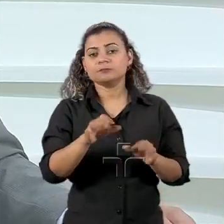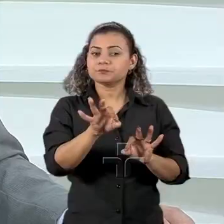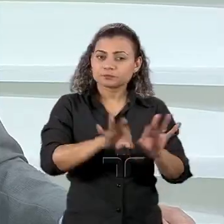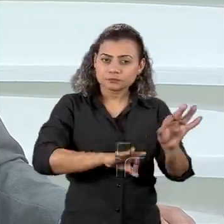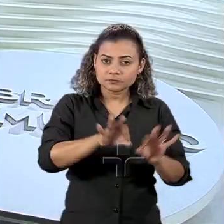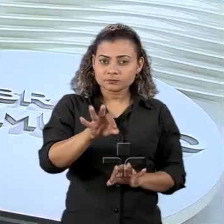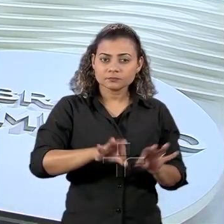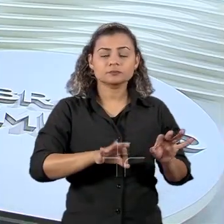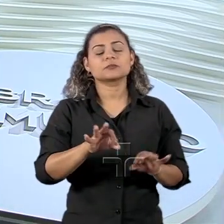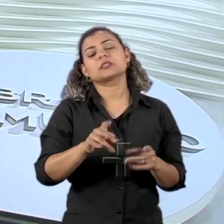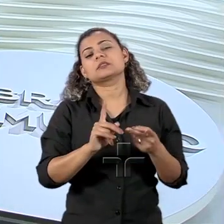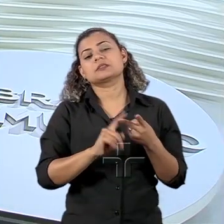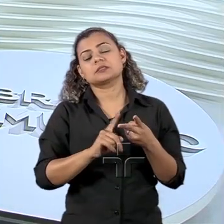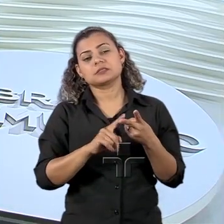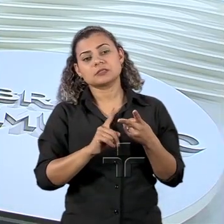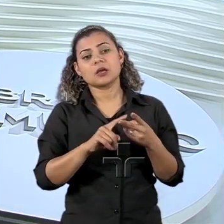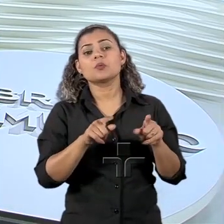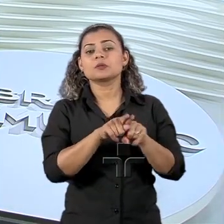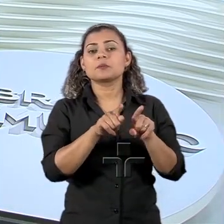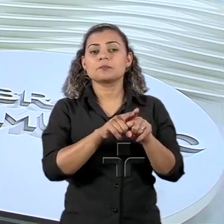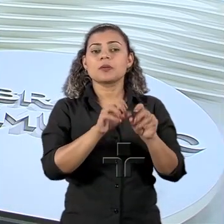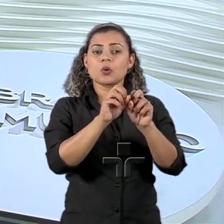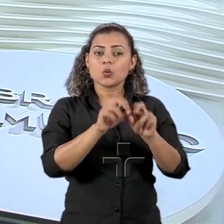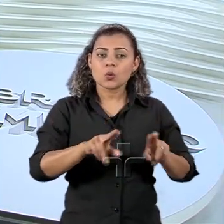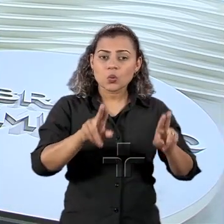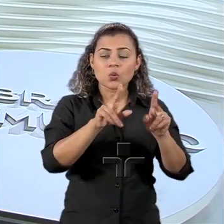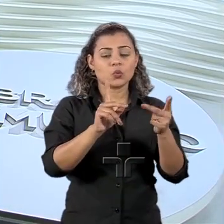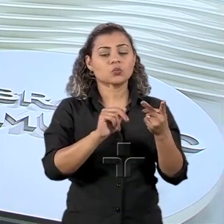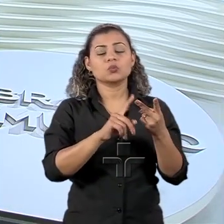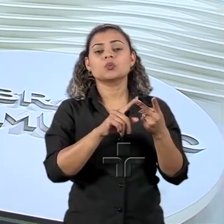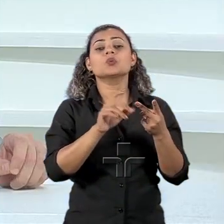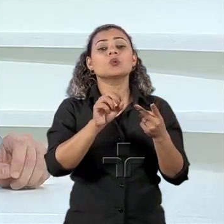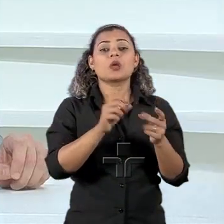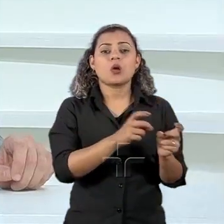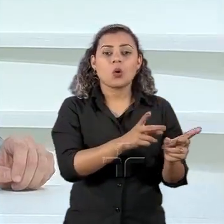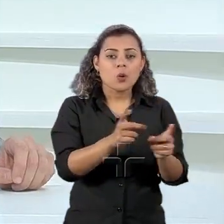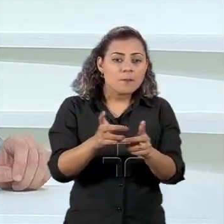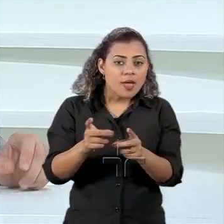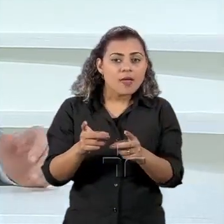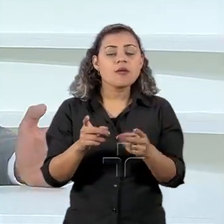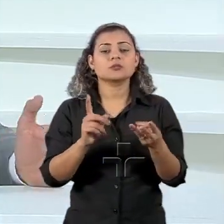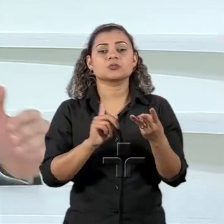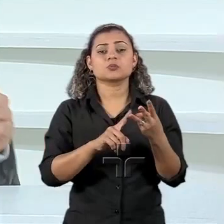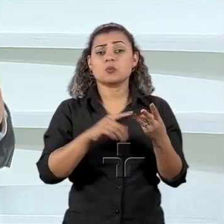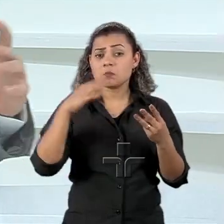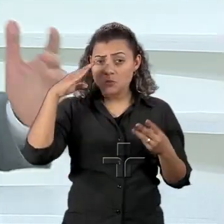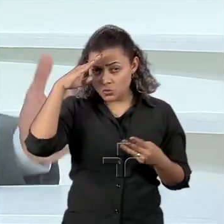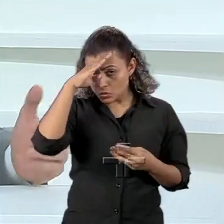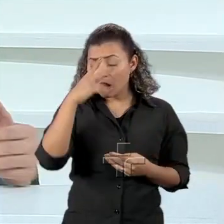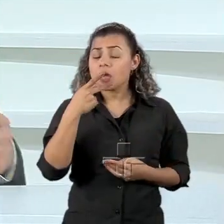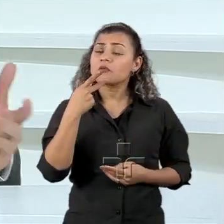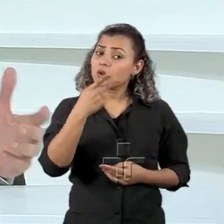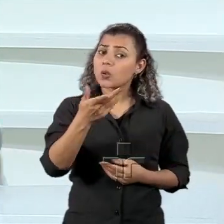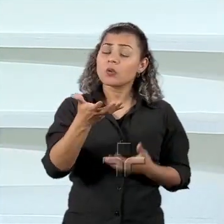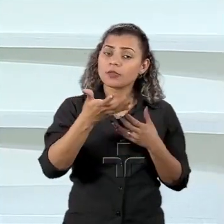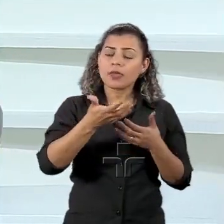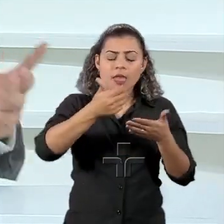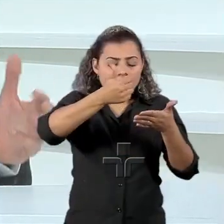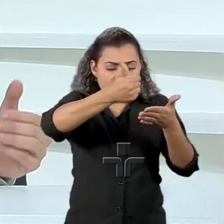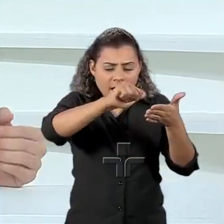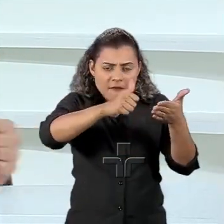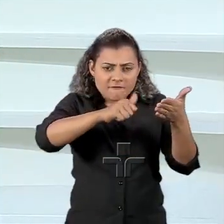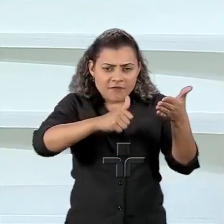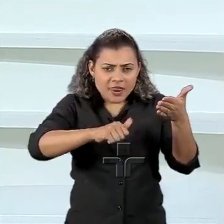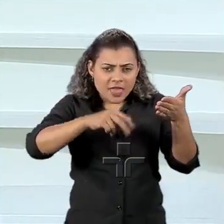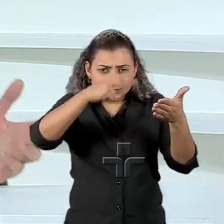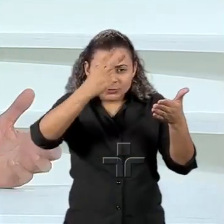multilaterais, Organização das Nações Unidas, Organização Mundial do Comércio, o candidato Bolsonaro tem dito que quer rever a maneira